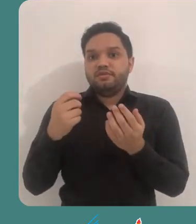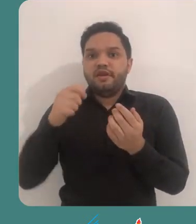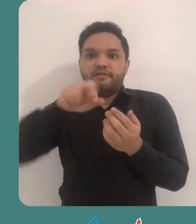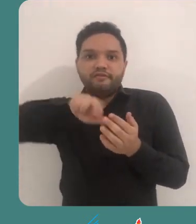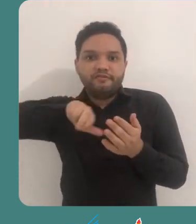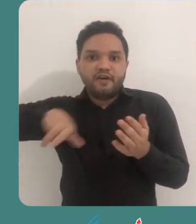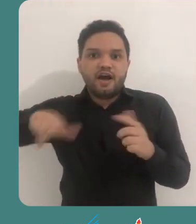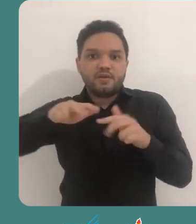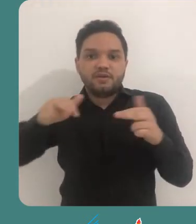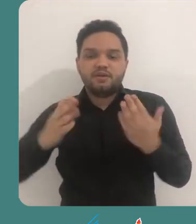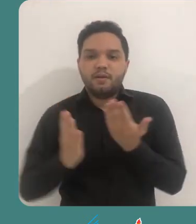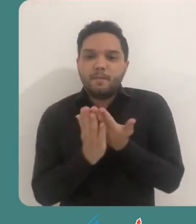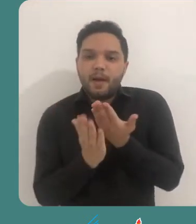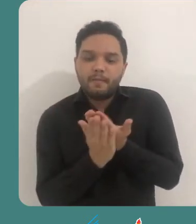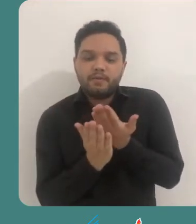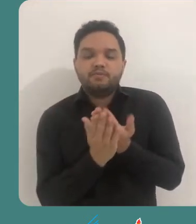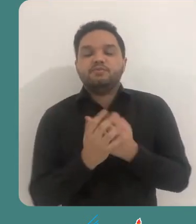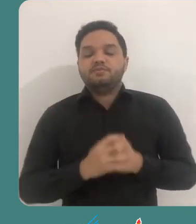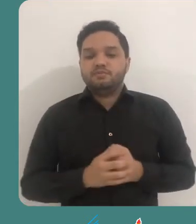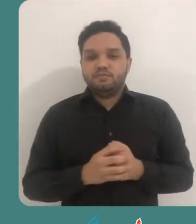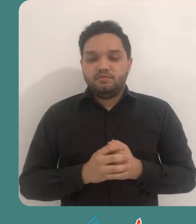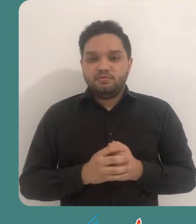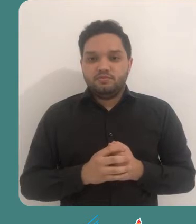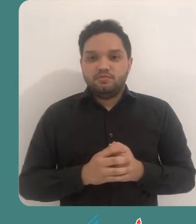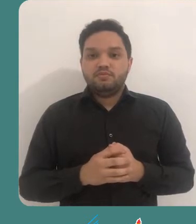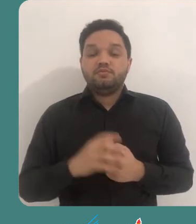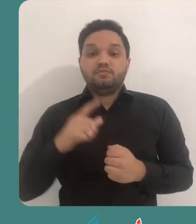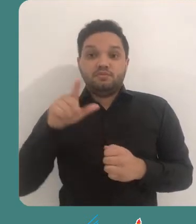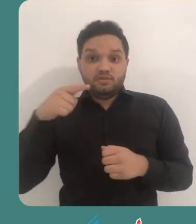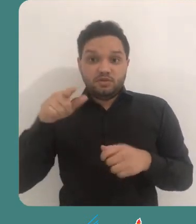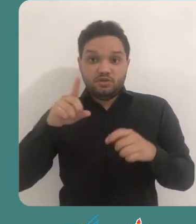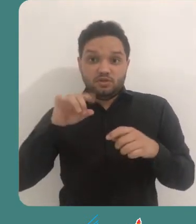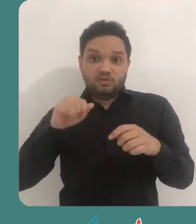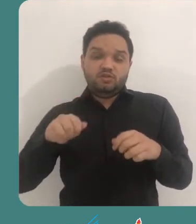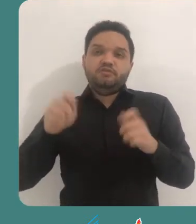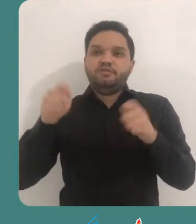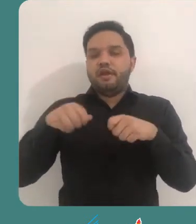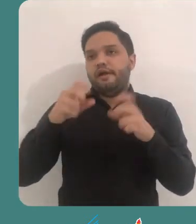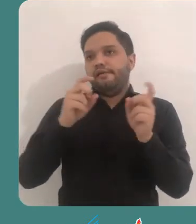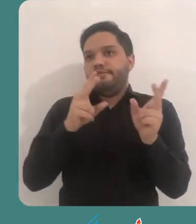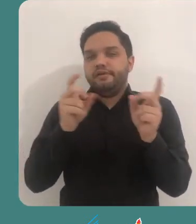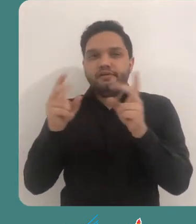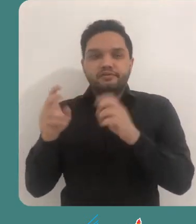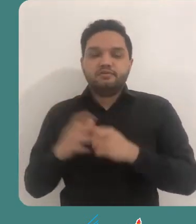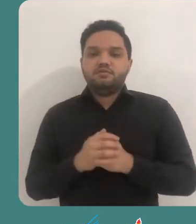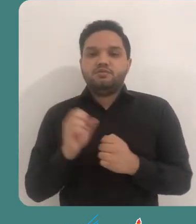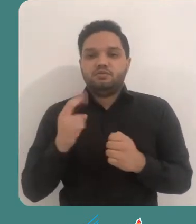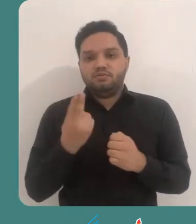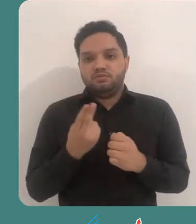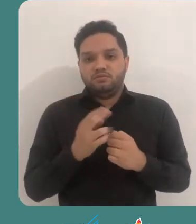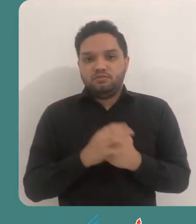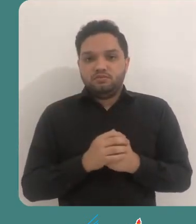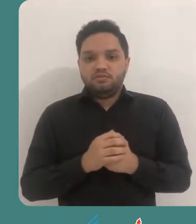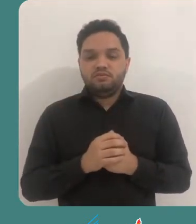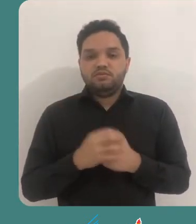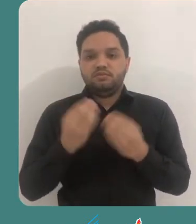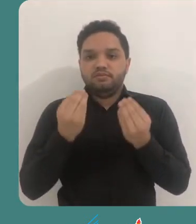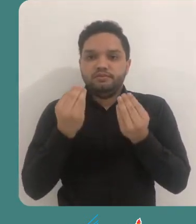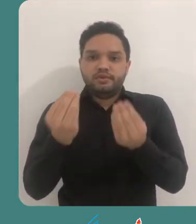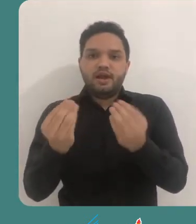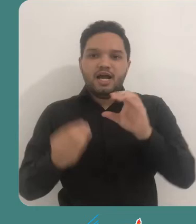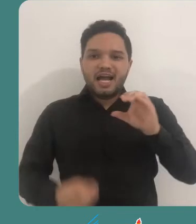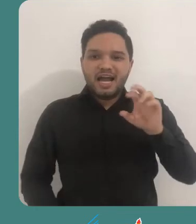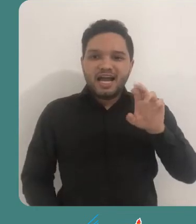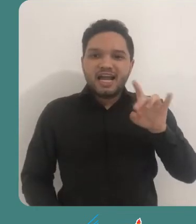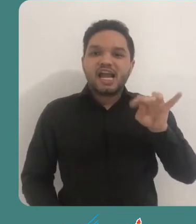ou seja, combinem duas ou mais obras, adaptem e criem a partir do seu trabalho, mesmo para fins comerciais, desde que